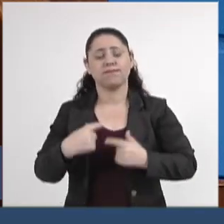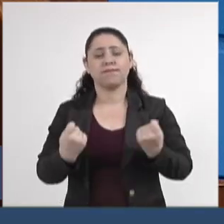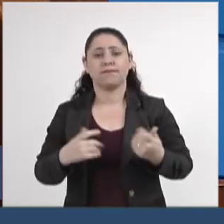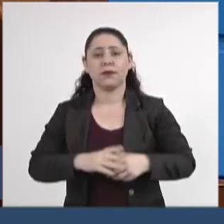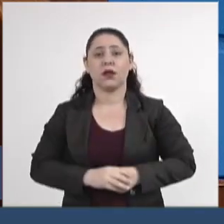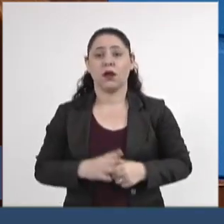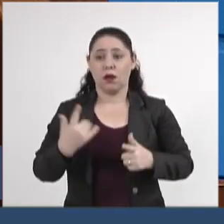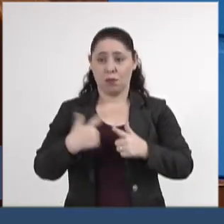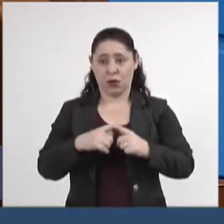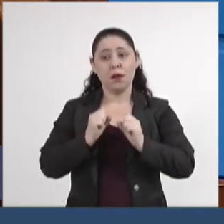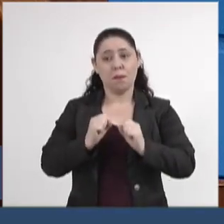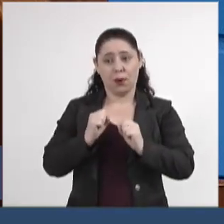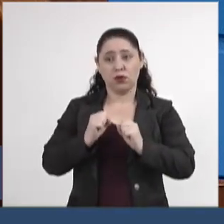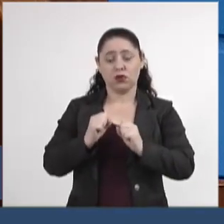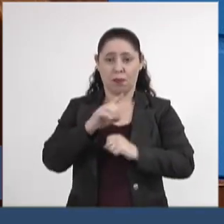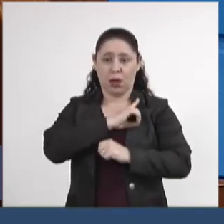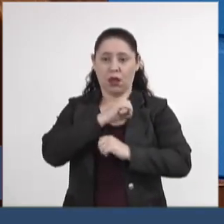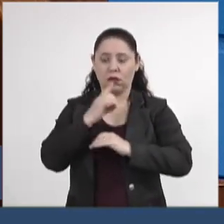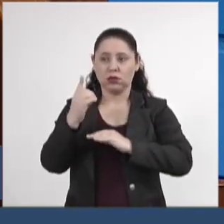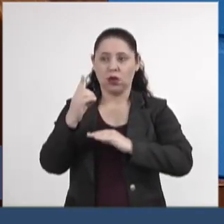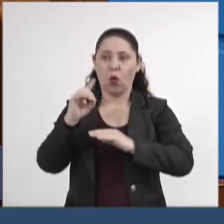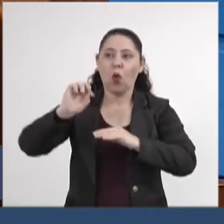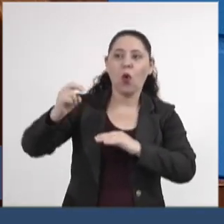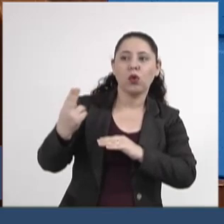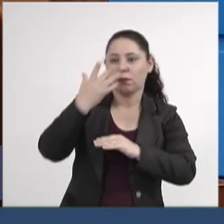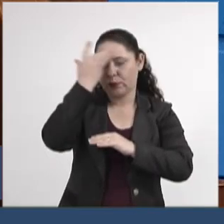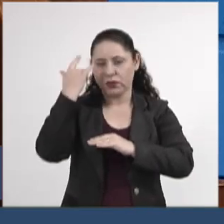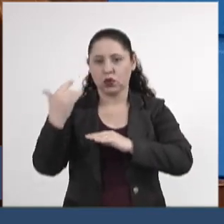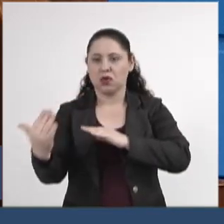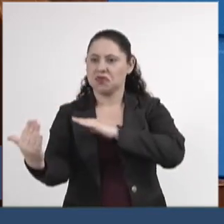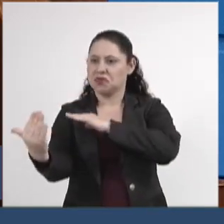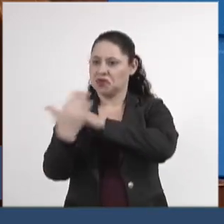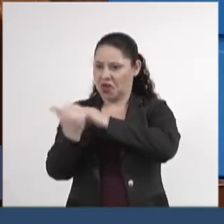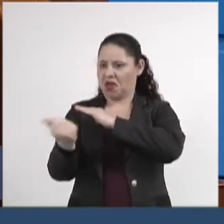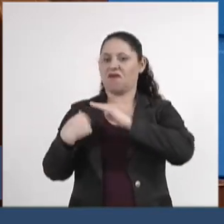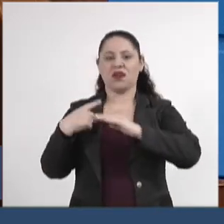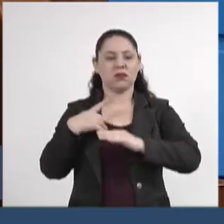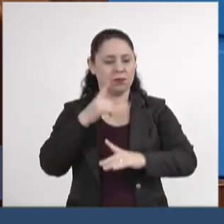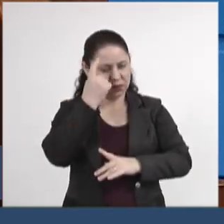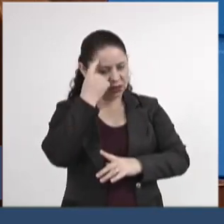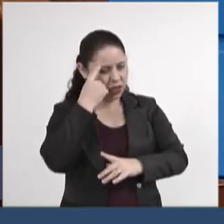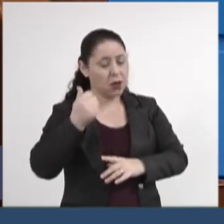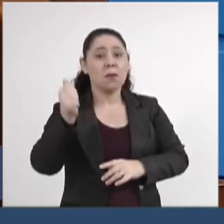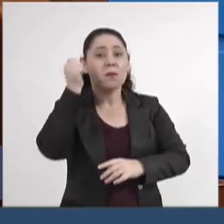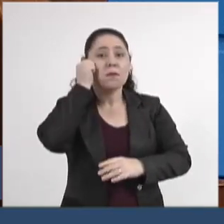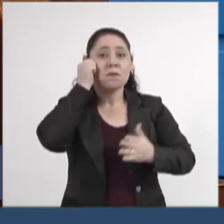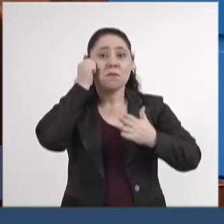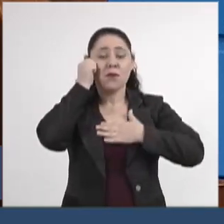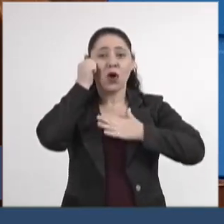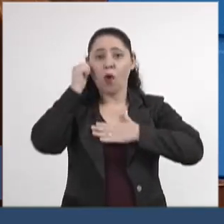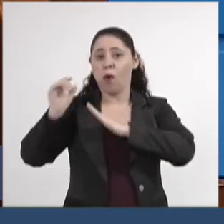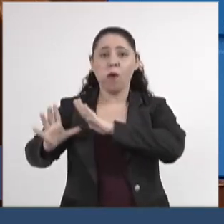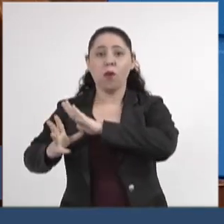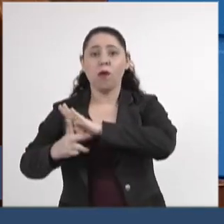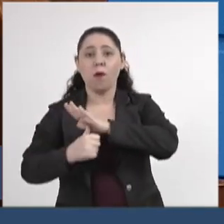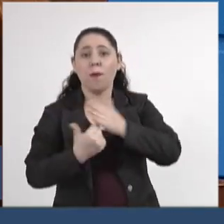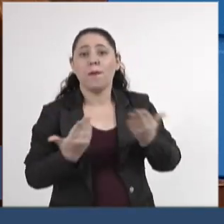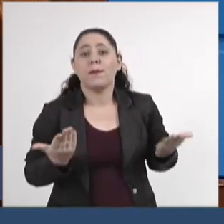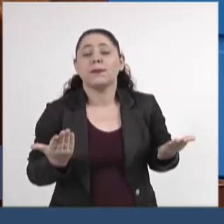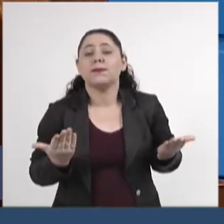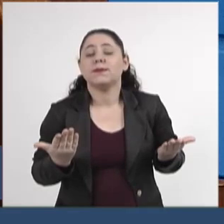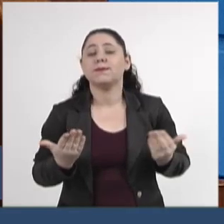porque eu posso ser abordado e alguém achar que o meu celular foi roubado.